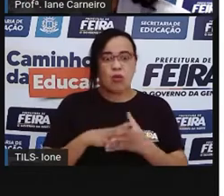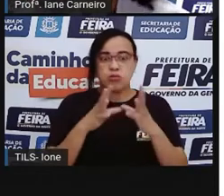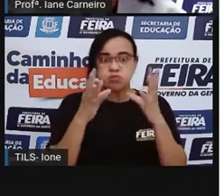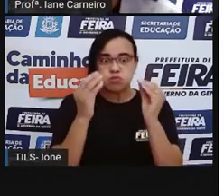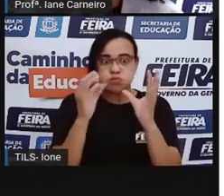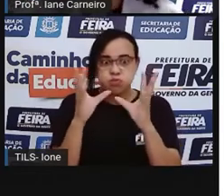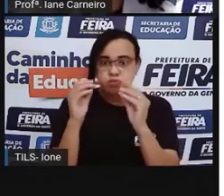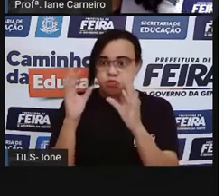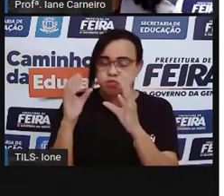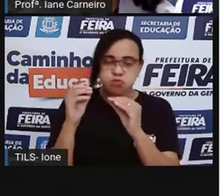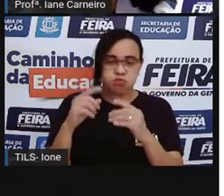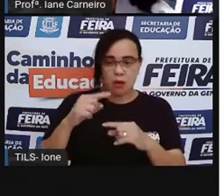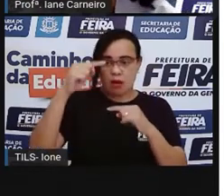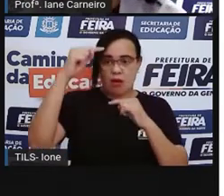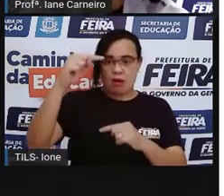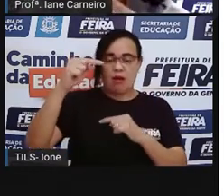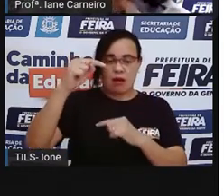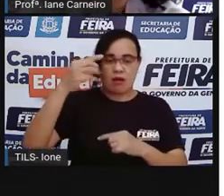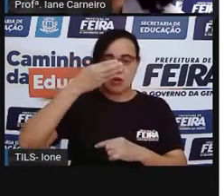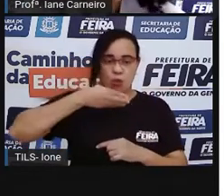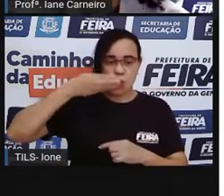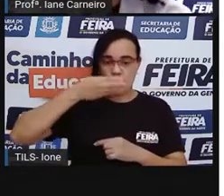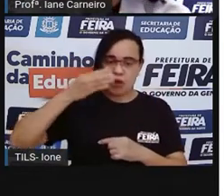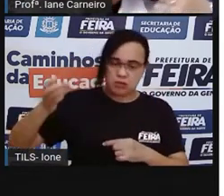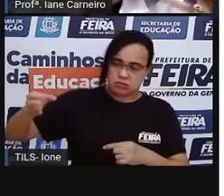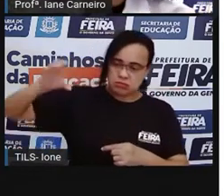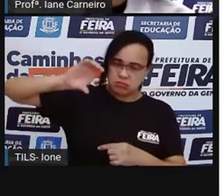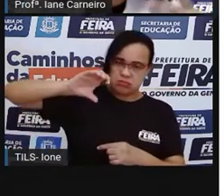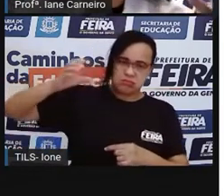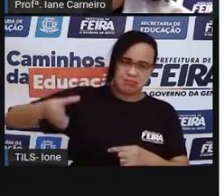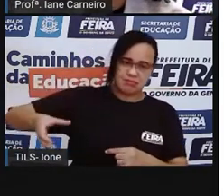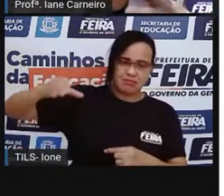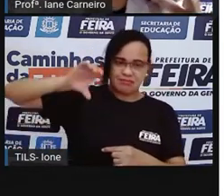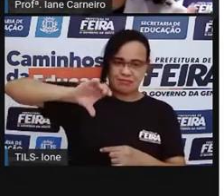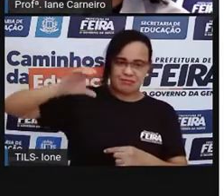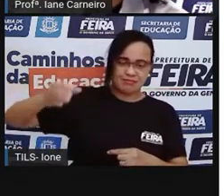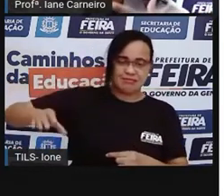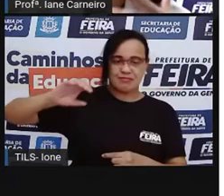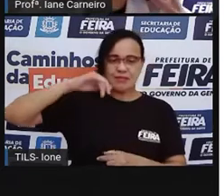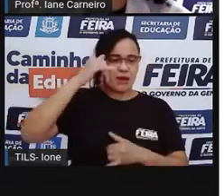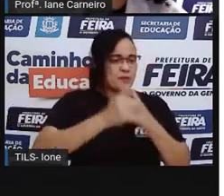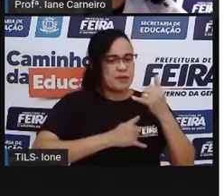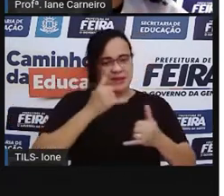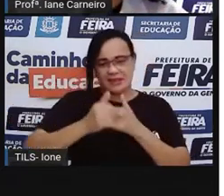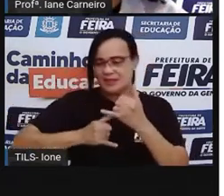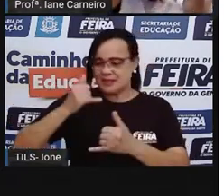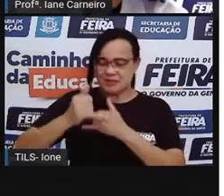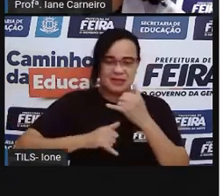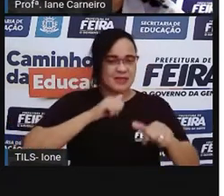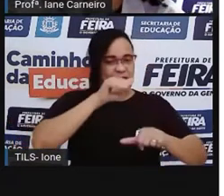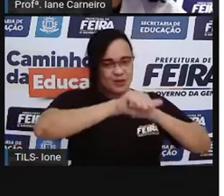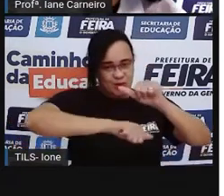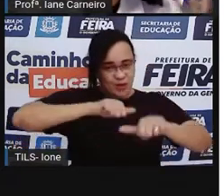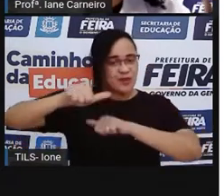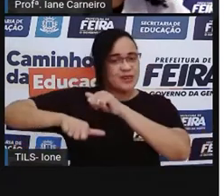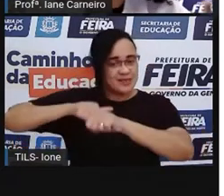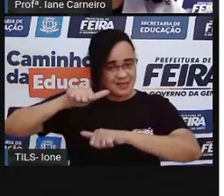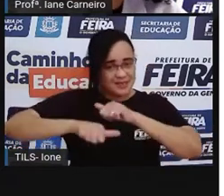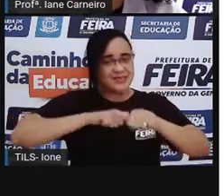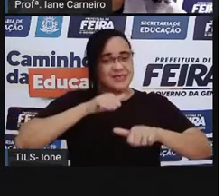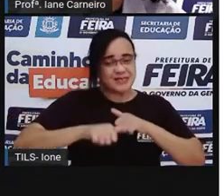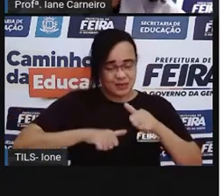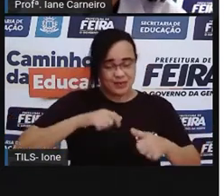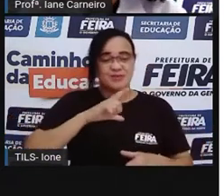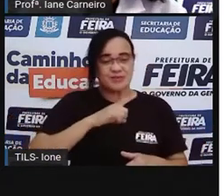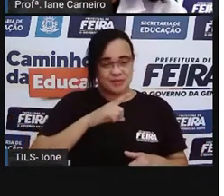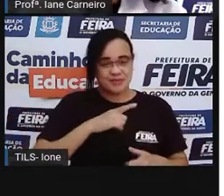as bolinhas de gude que ela tem. E aí, vai trocando. Quando vai jogando, vai compartilhando com outros colegas que